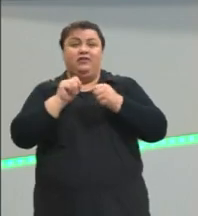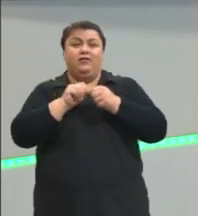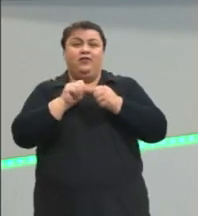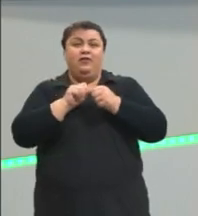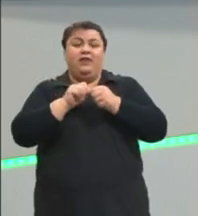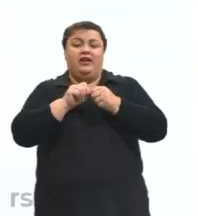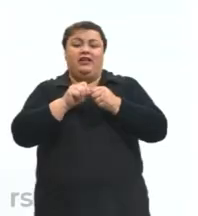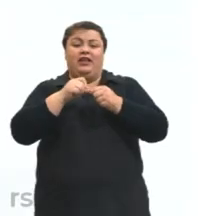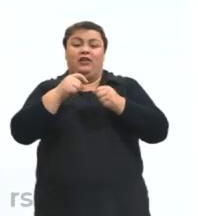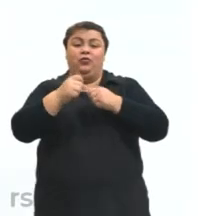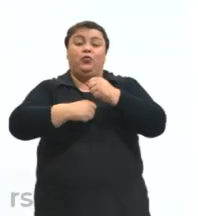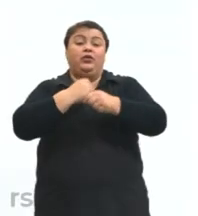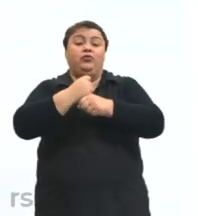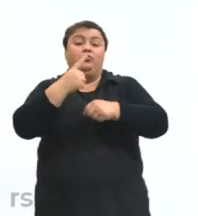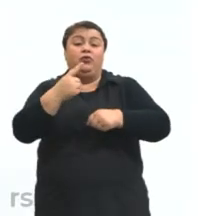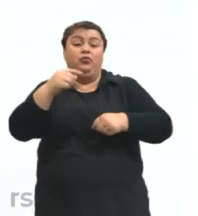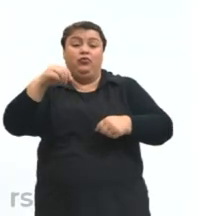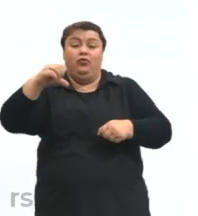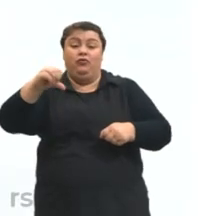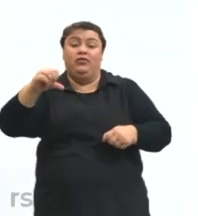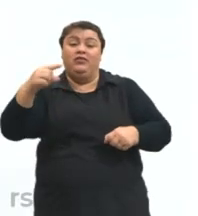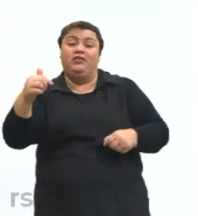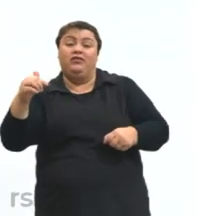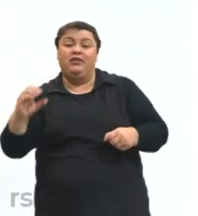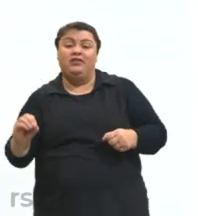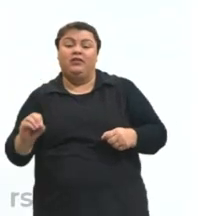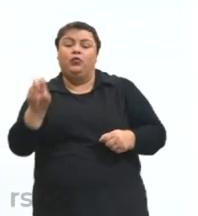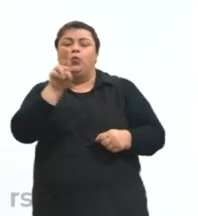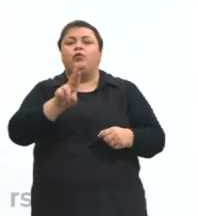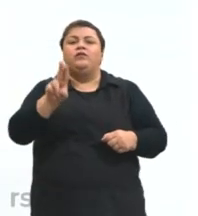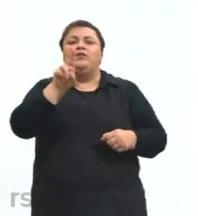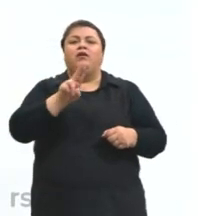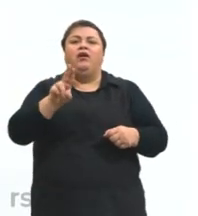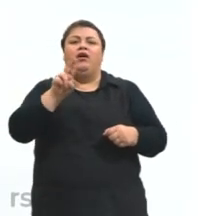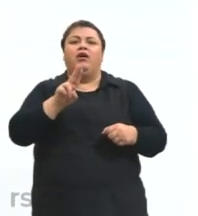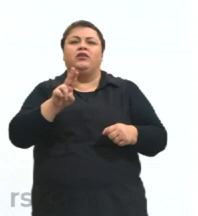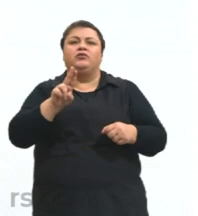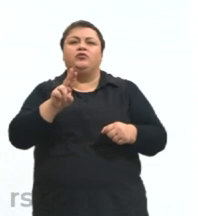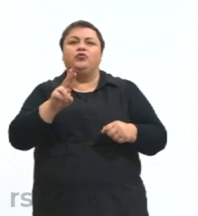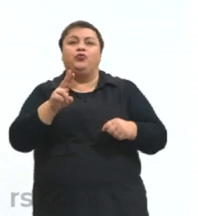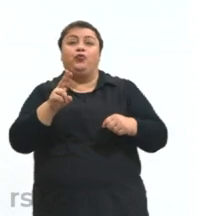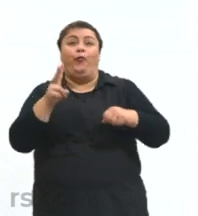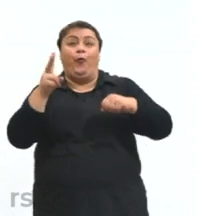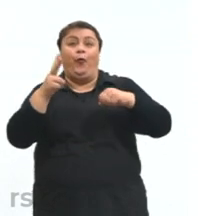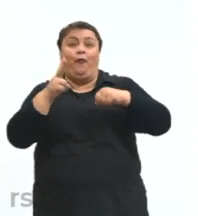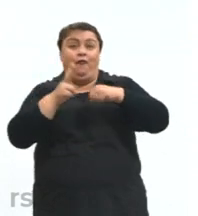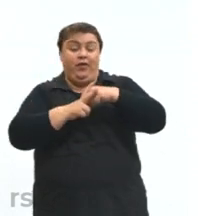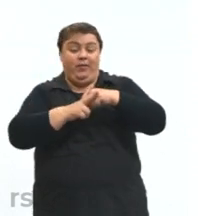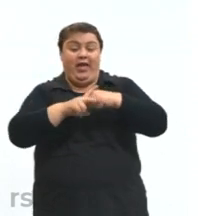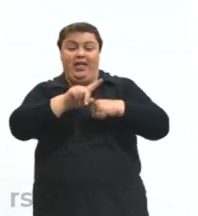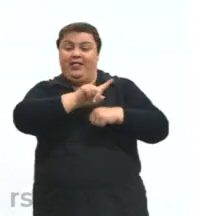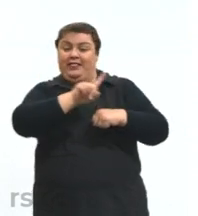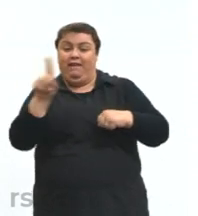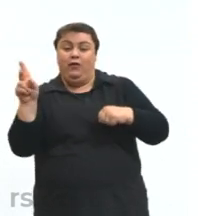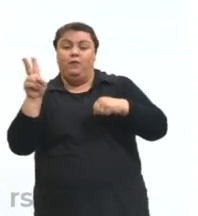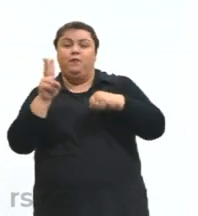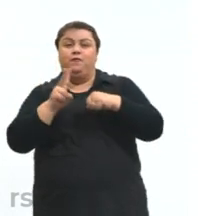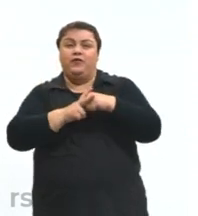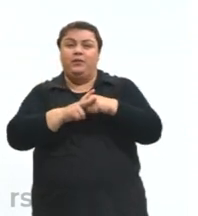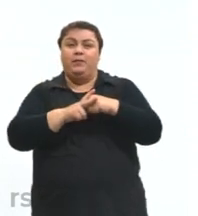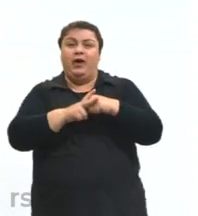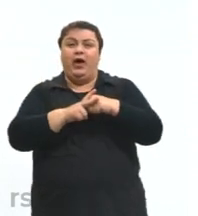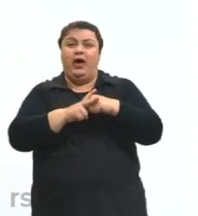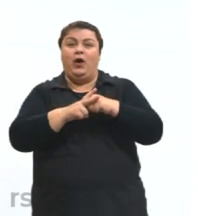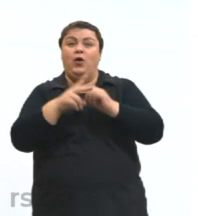1970 os recursos verbais e não verbais sinalizam a finalidade de